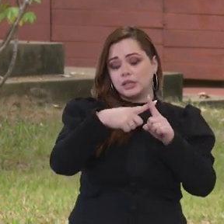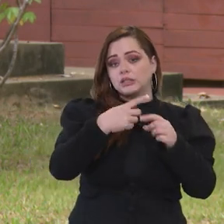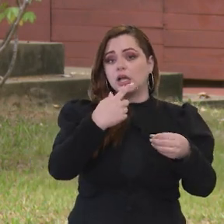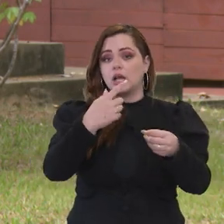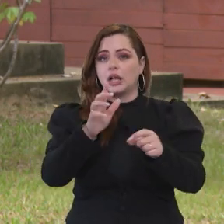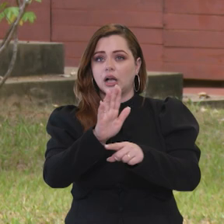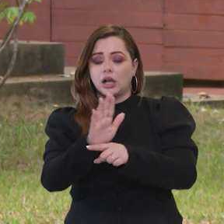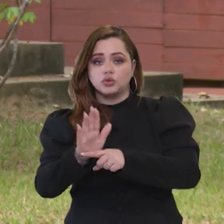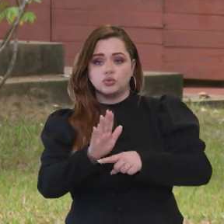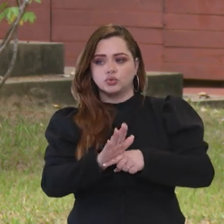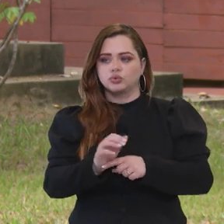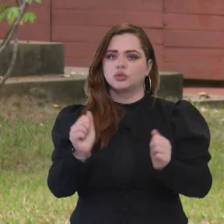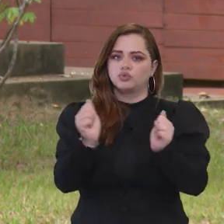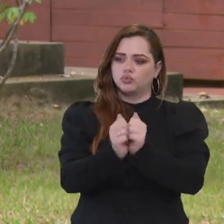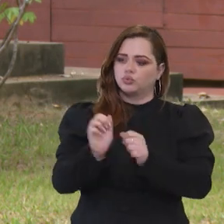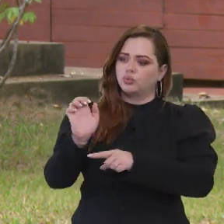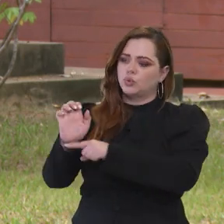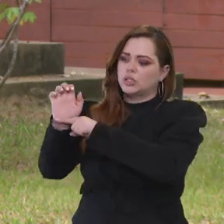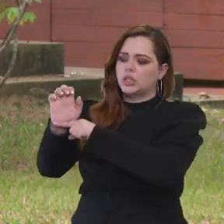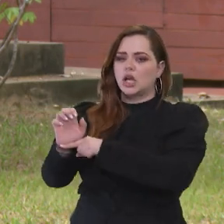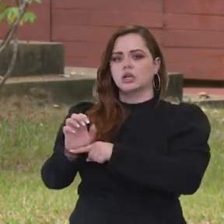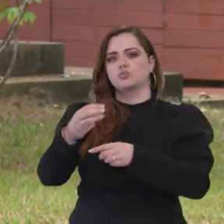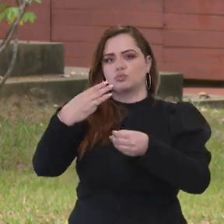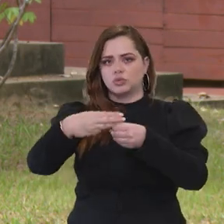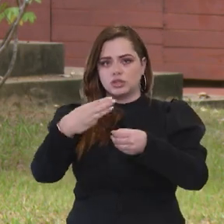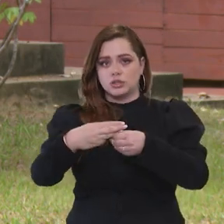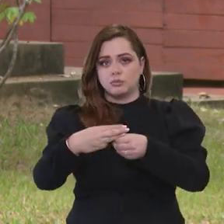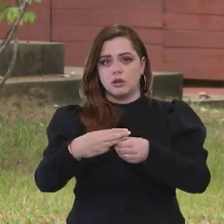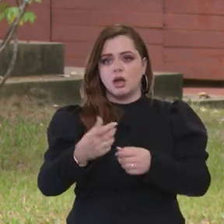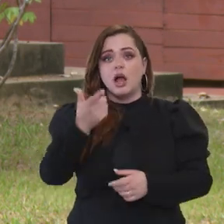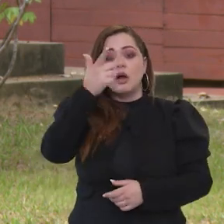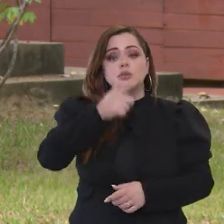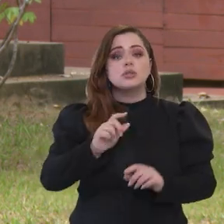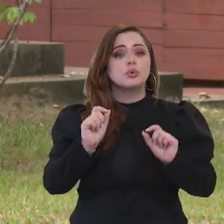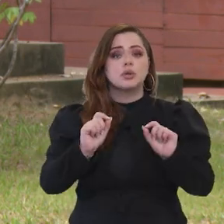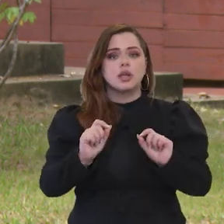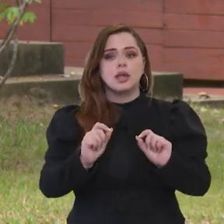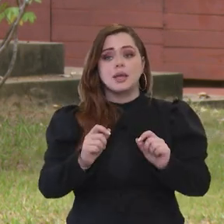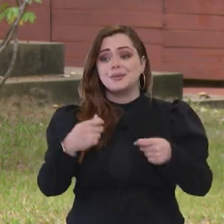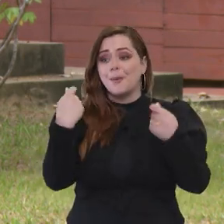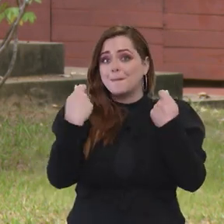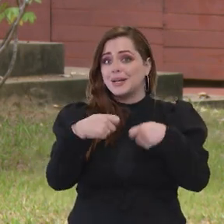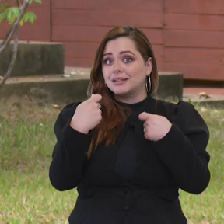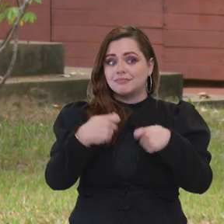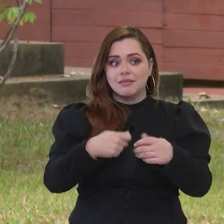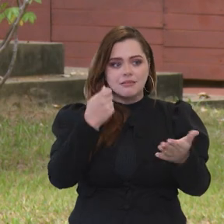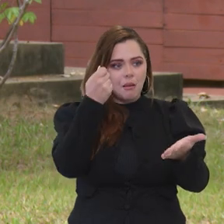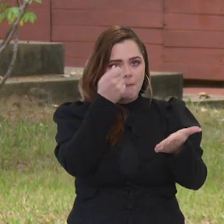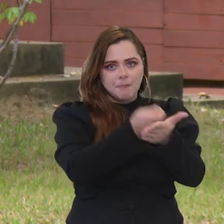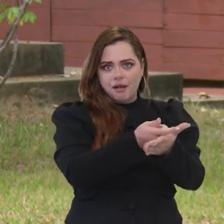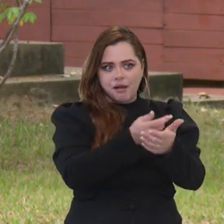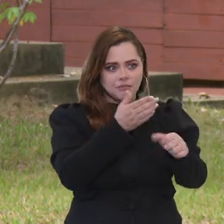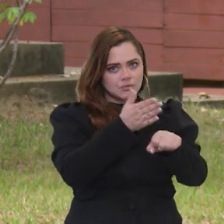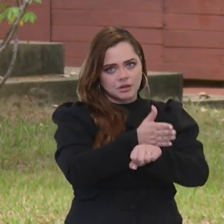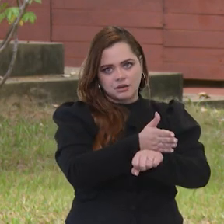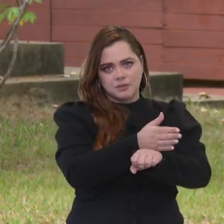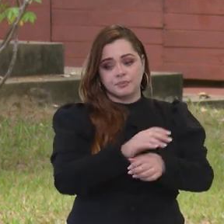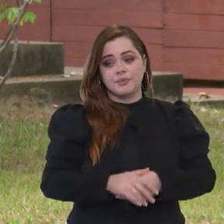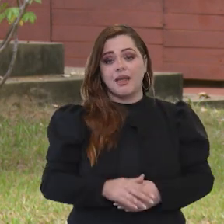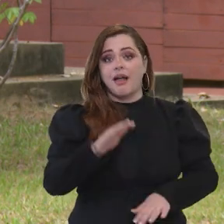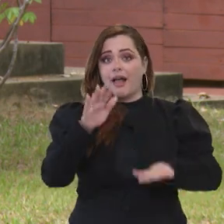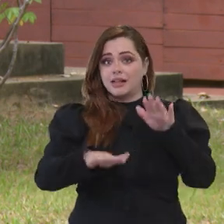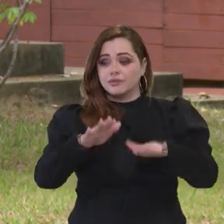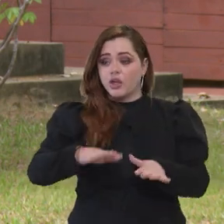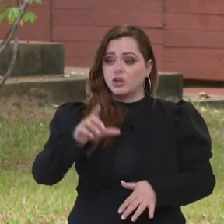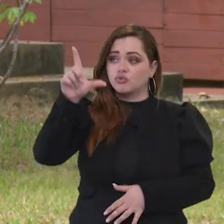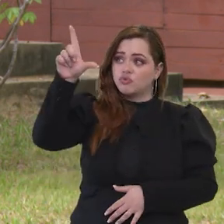parcerias que nós vamos estabelecer com estados e municípios, a gente vai conseguir fazer o quê? Com que as pessoas não tenham que pagar a entrada e até, às vezes,